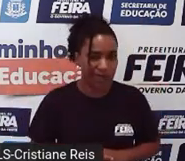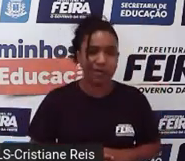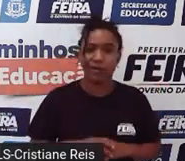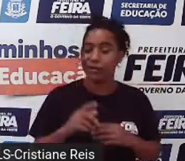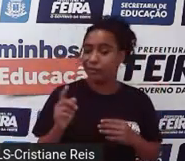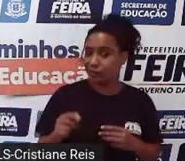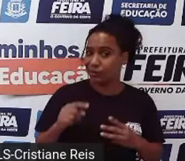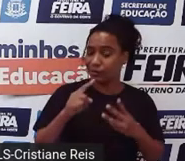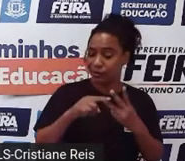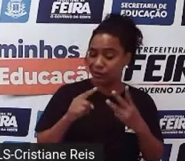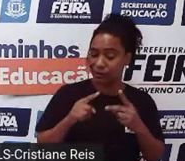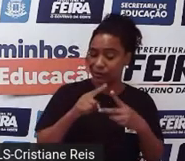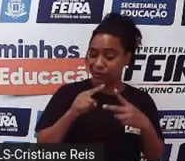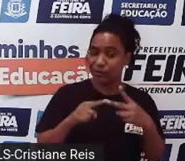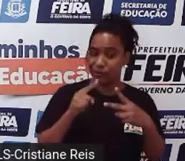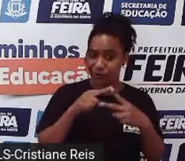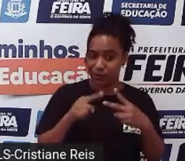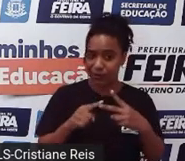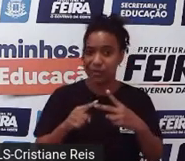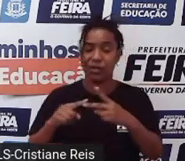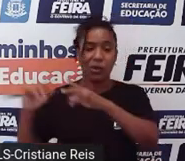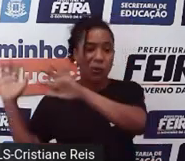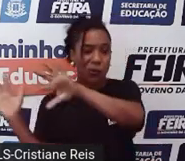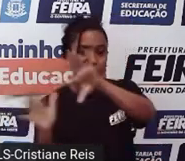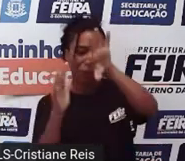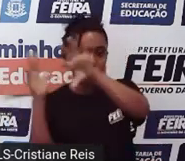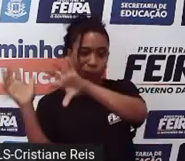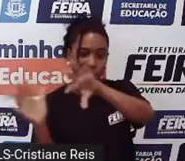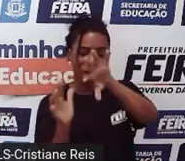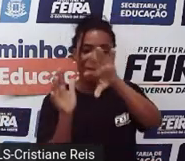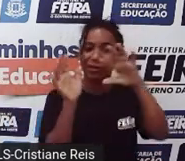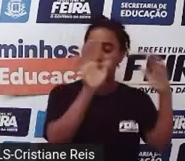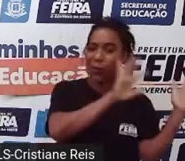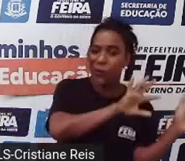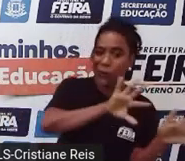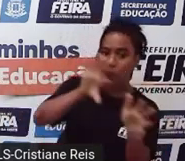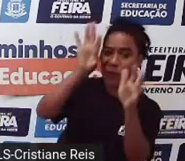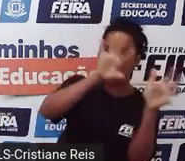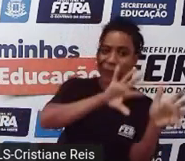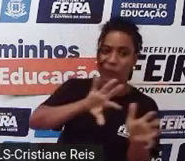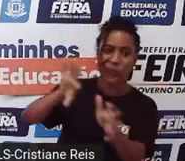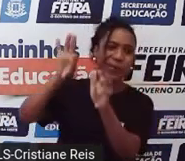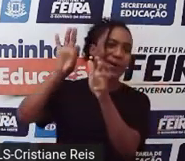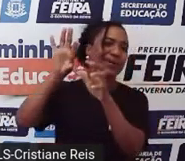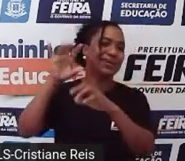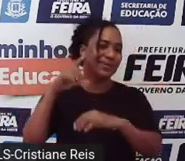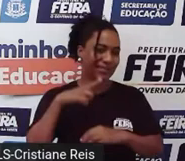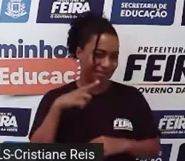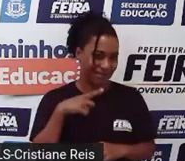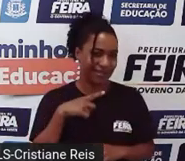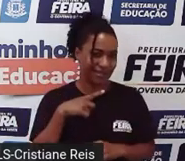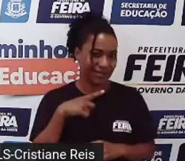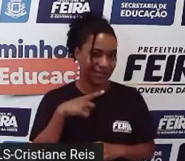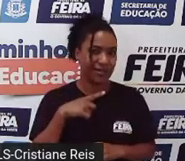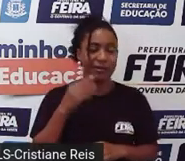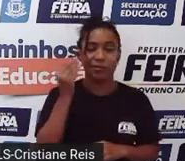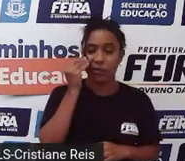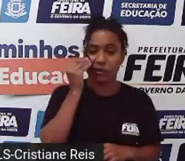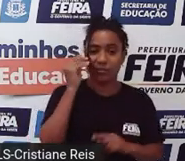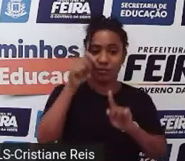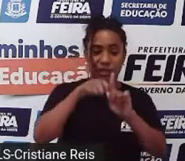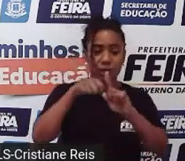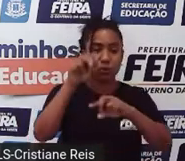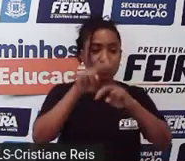A monção do sudoeste e a monção do noroeste. Elas ocorrem em junho a